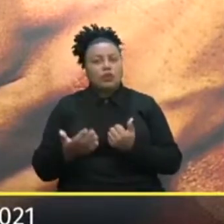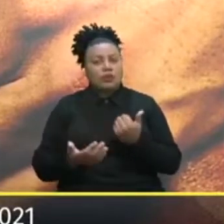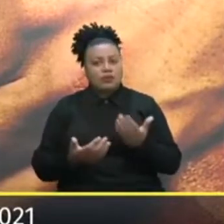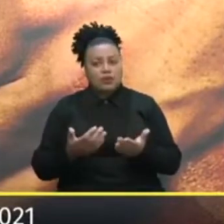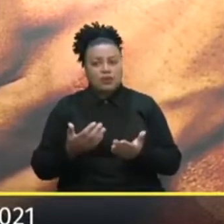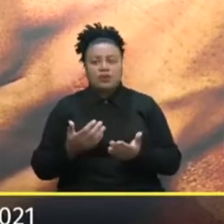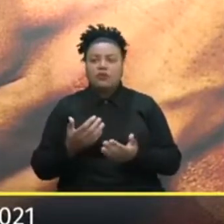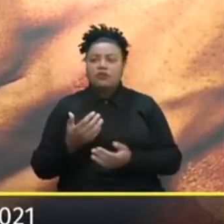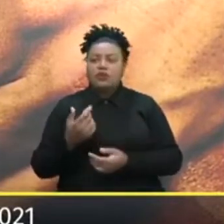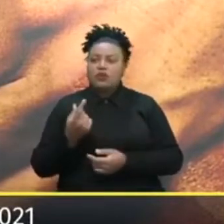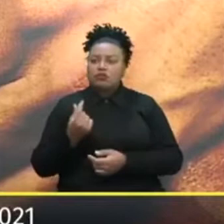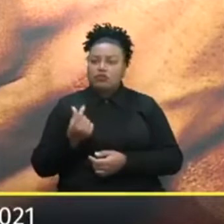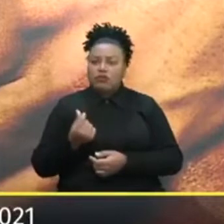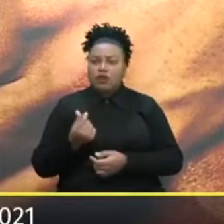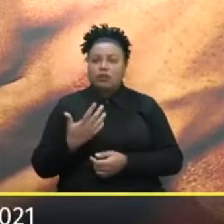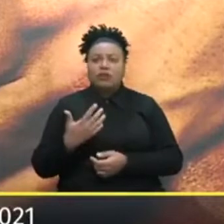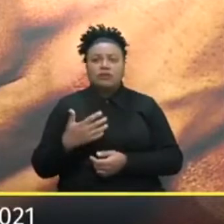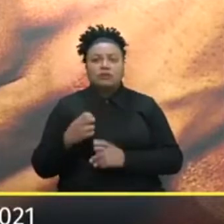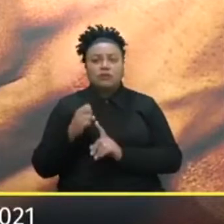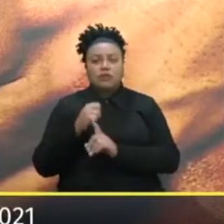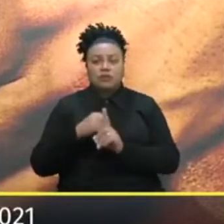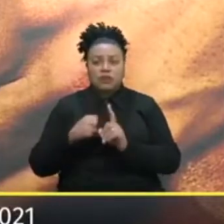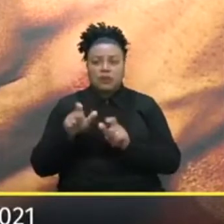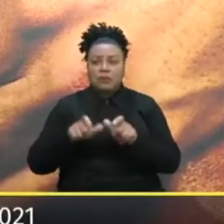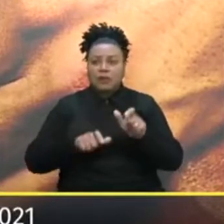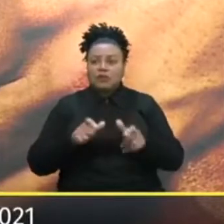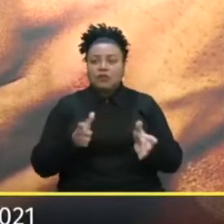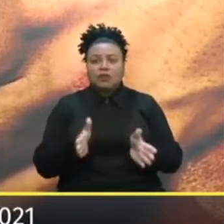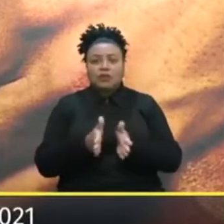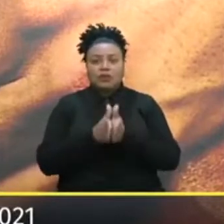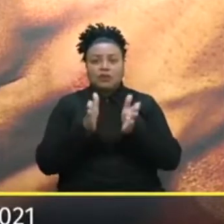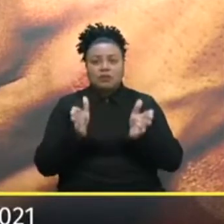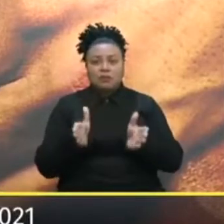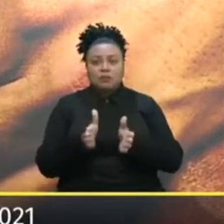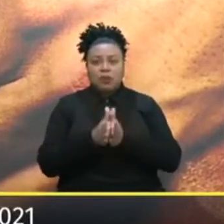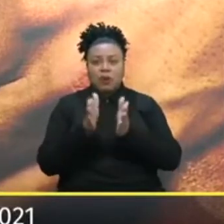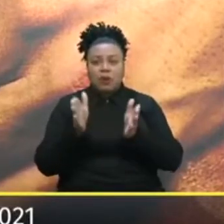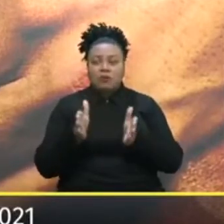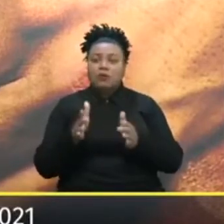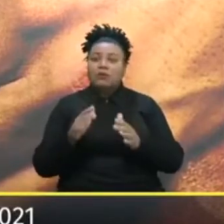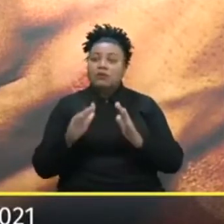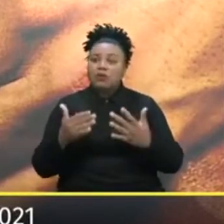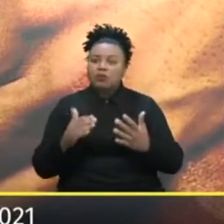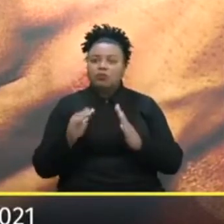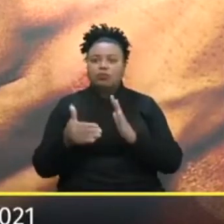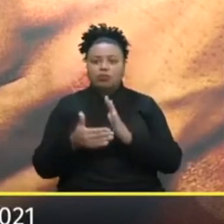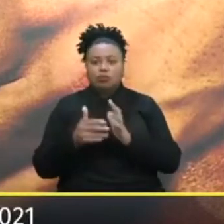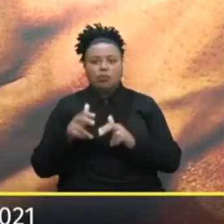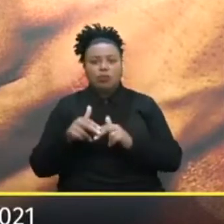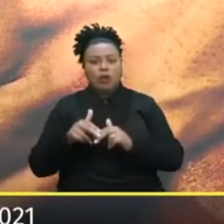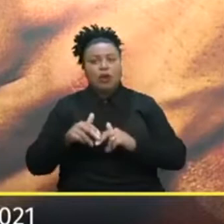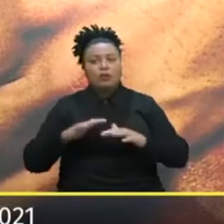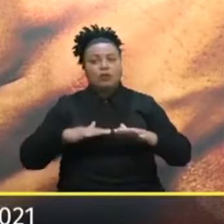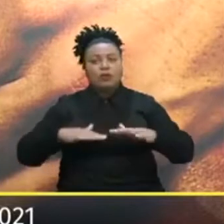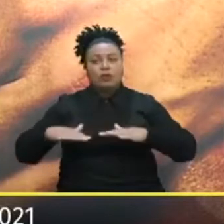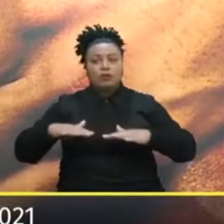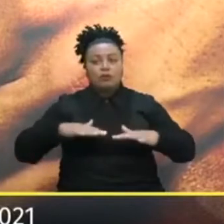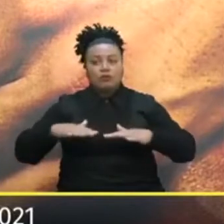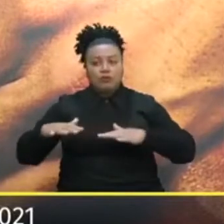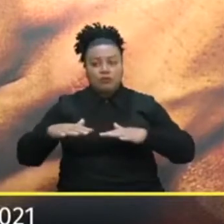valores Bastante consideráveis Para pessoas carentes Então Tudo foi em função Desse movimento